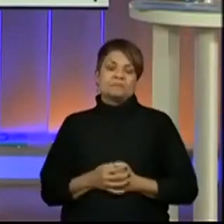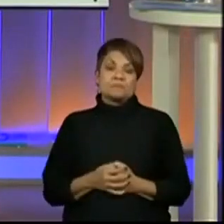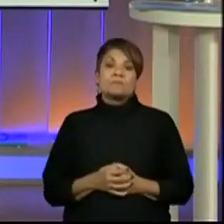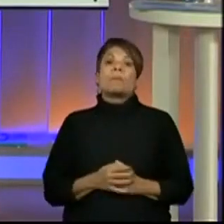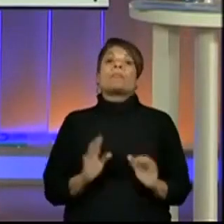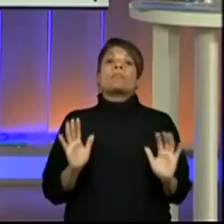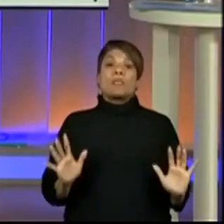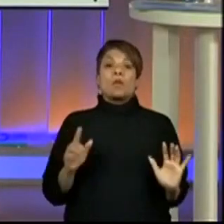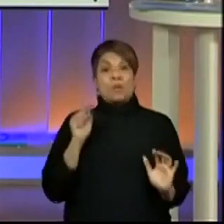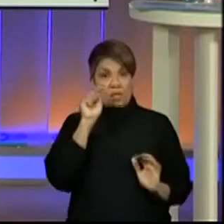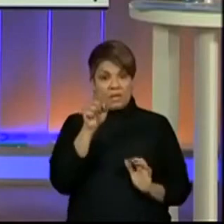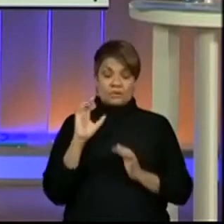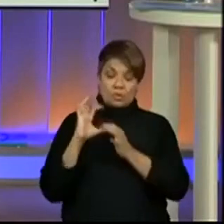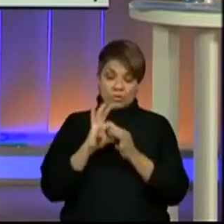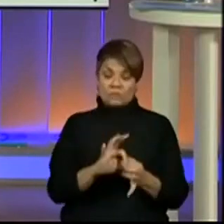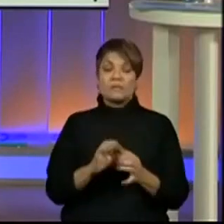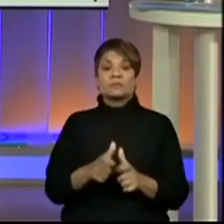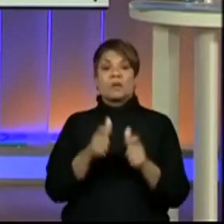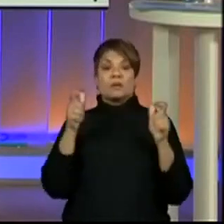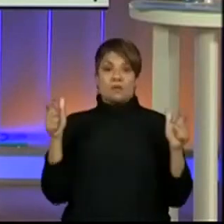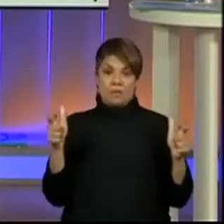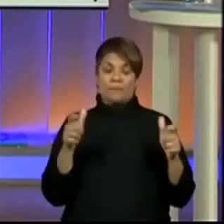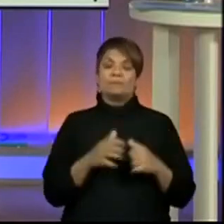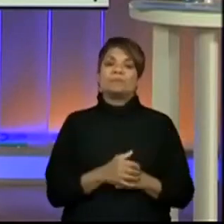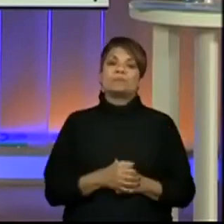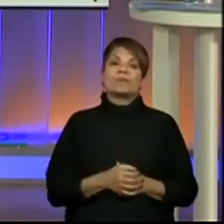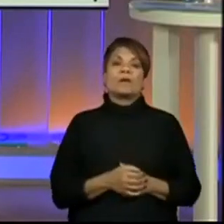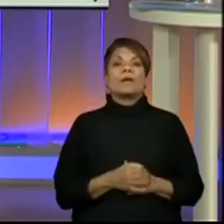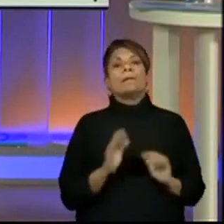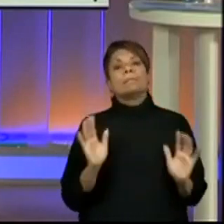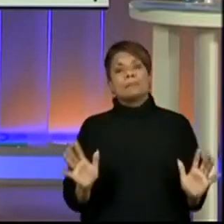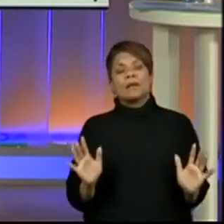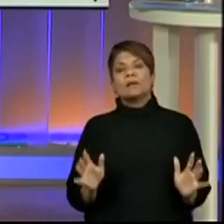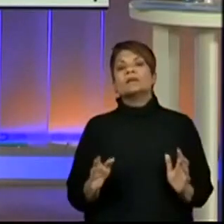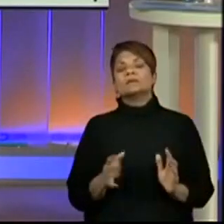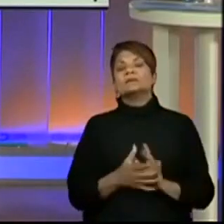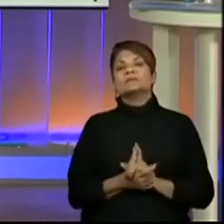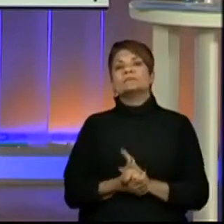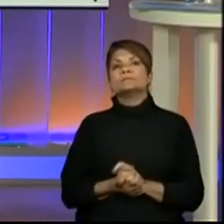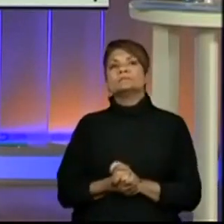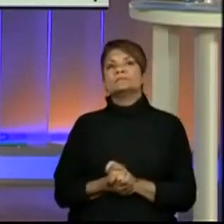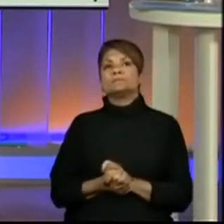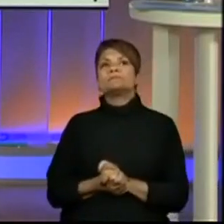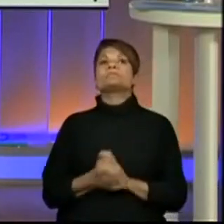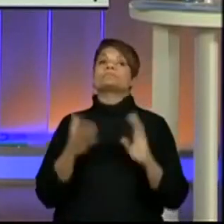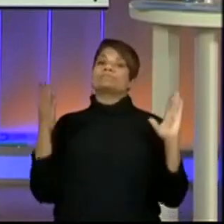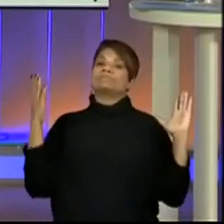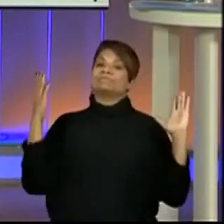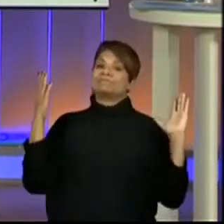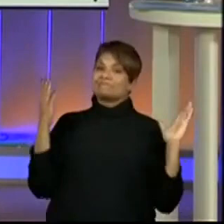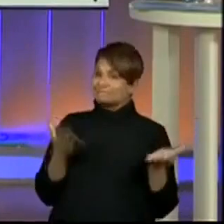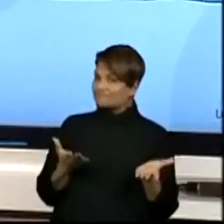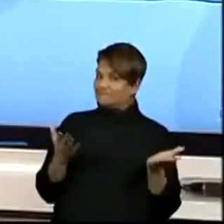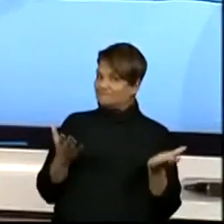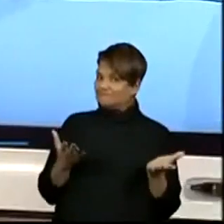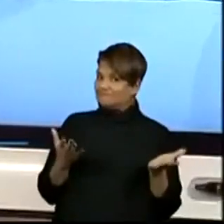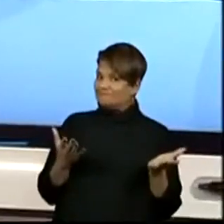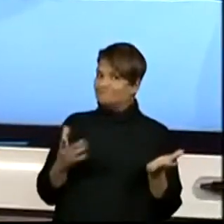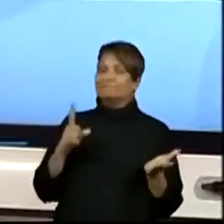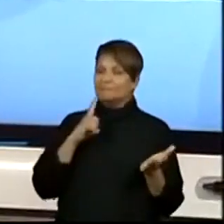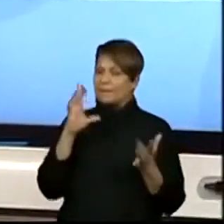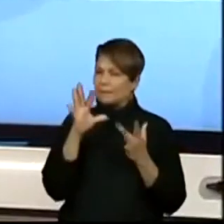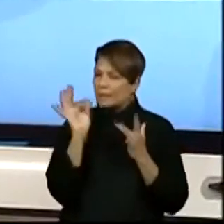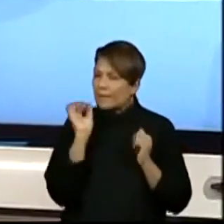maior, né? Vamos colocar ampliando o nosso tema central. Agora, aqui tem um